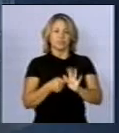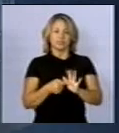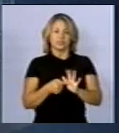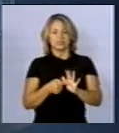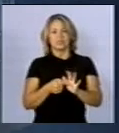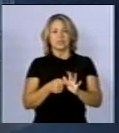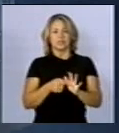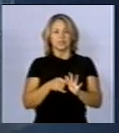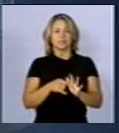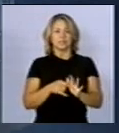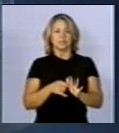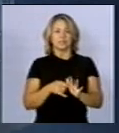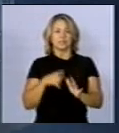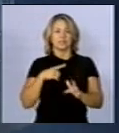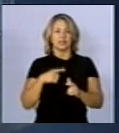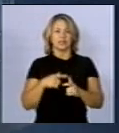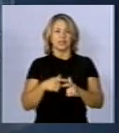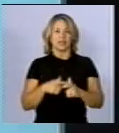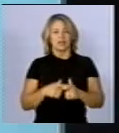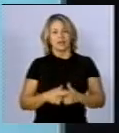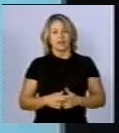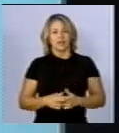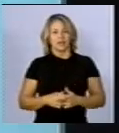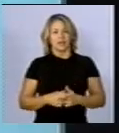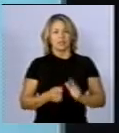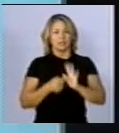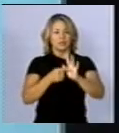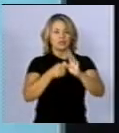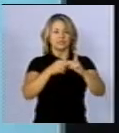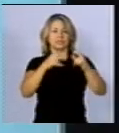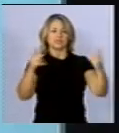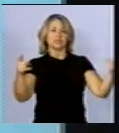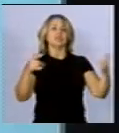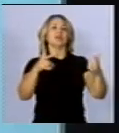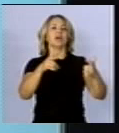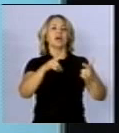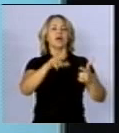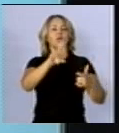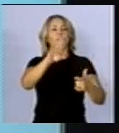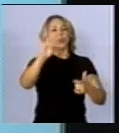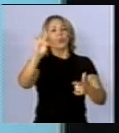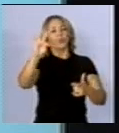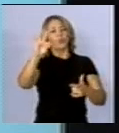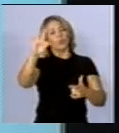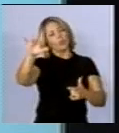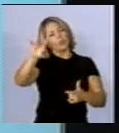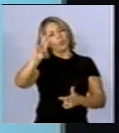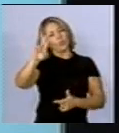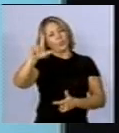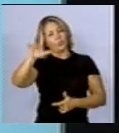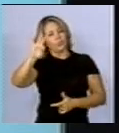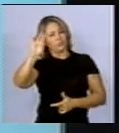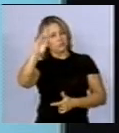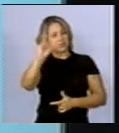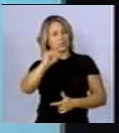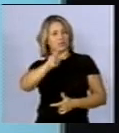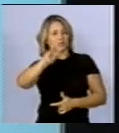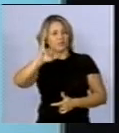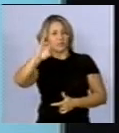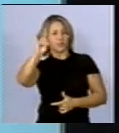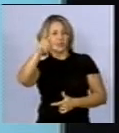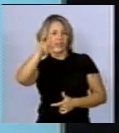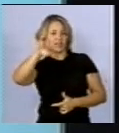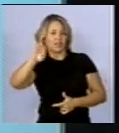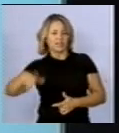essa parte aqui assim, onde estão a luz visível, ultravioleta, infravermelho, e muitos aparelhos de uso cotidiano, celulares, telefones